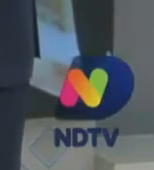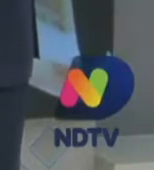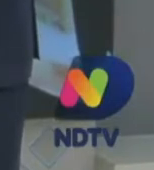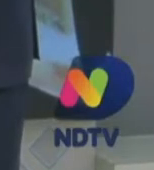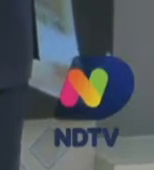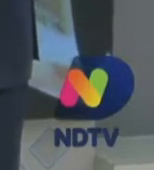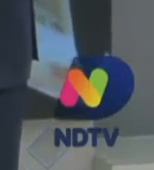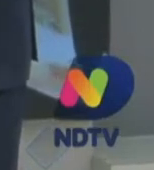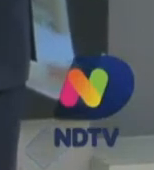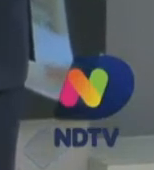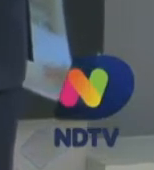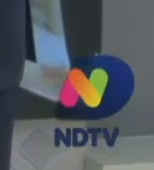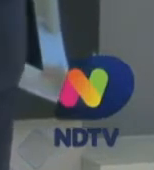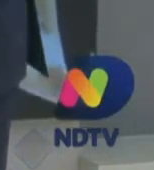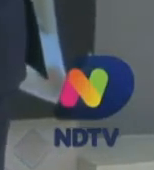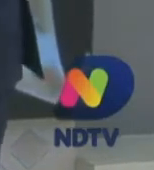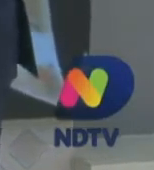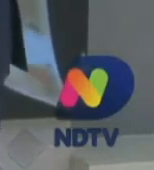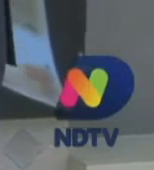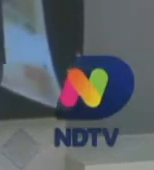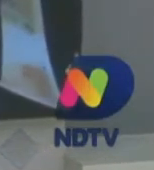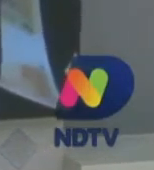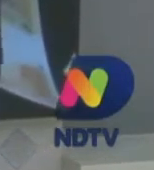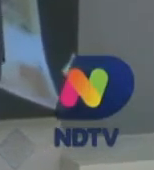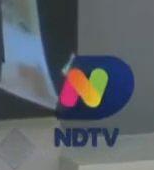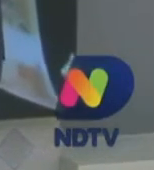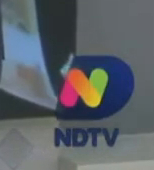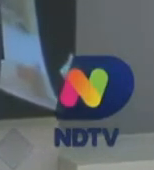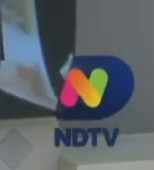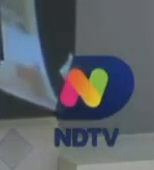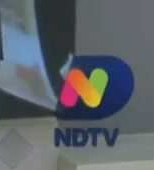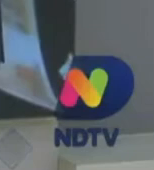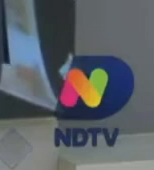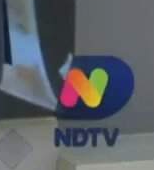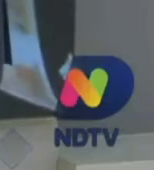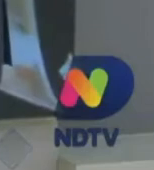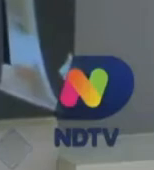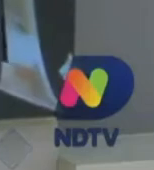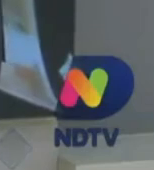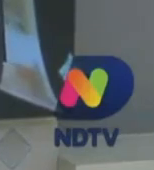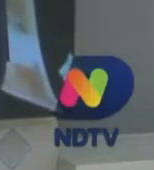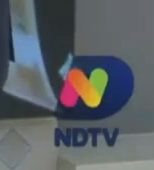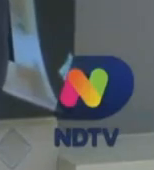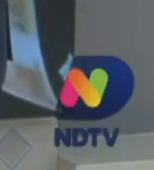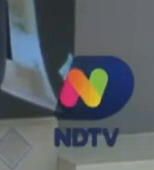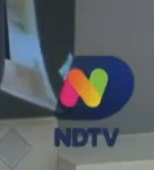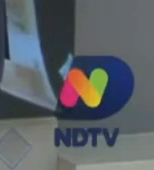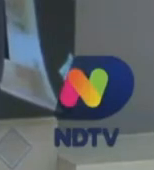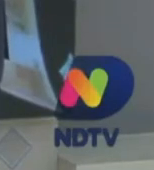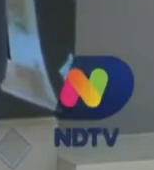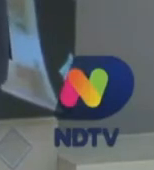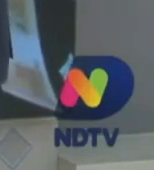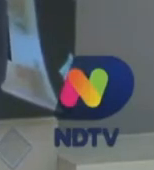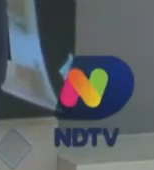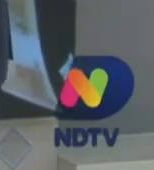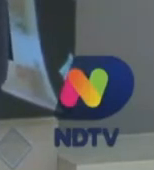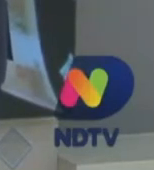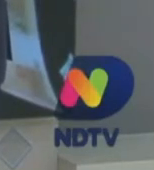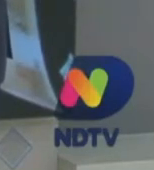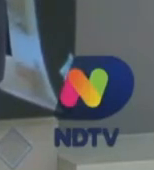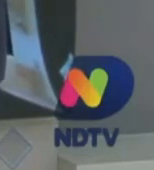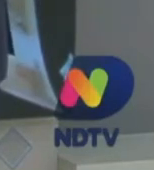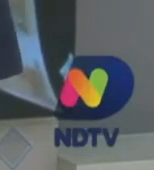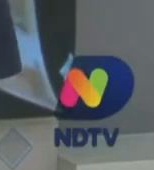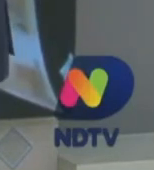do custo da máquina pública que se torna cada vez mais paquidérmica daí daí é com eles mesmos